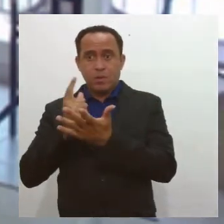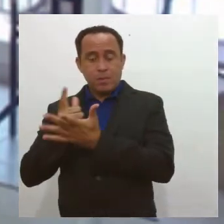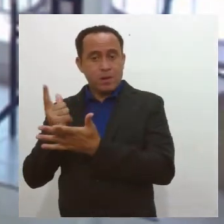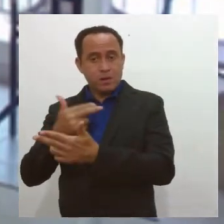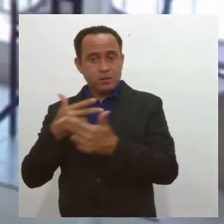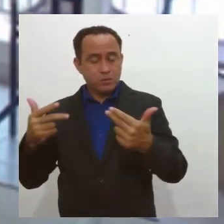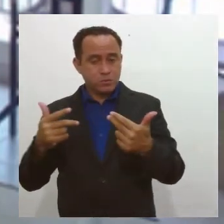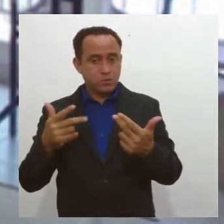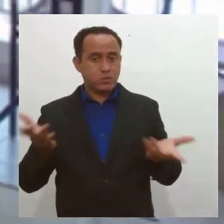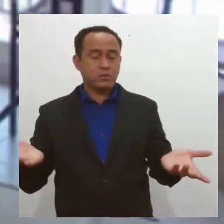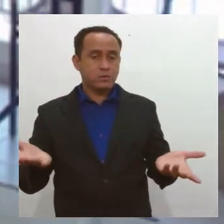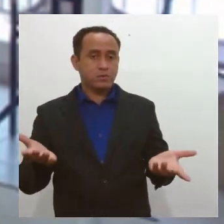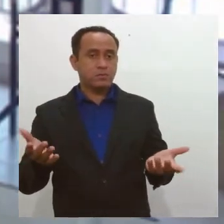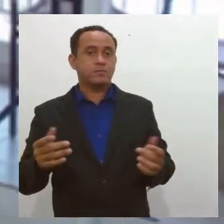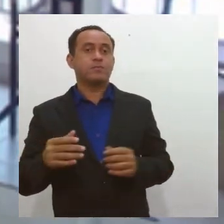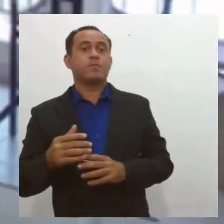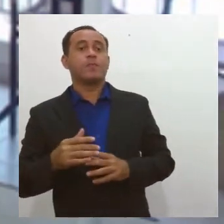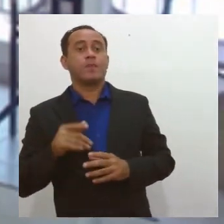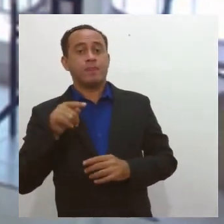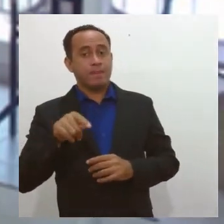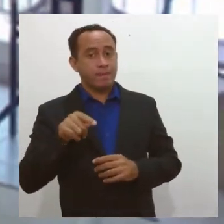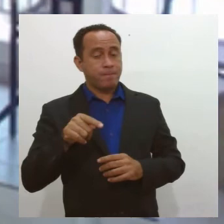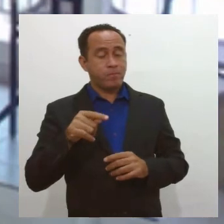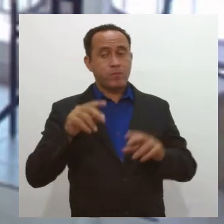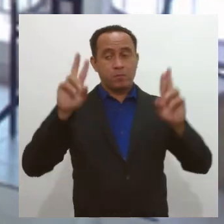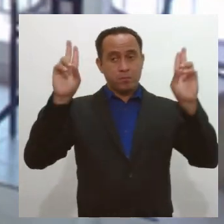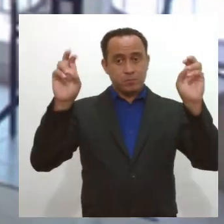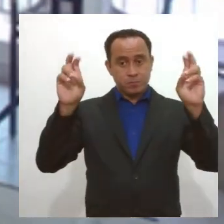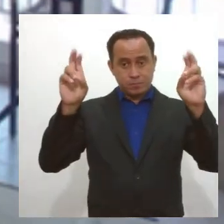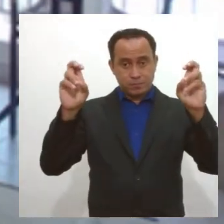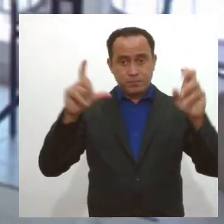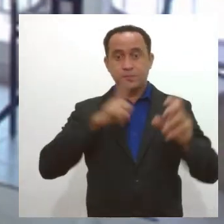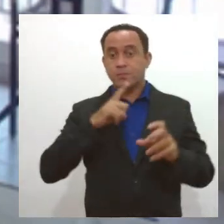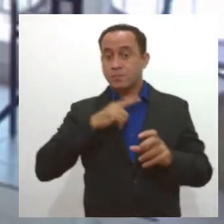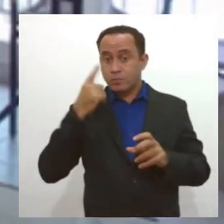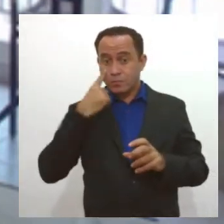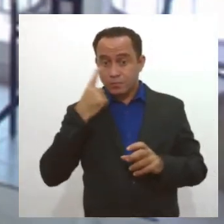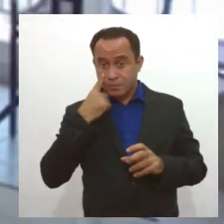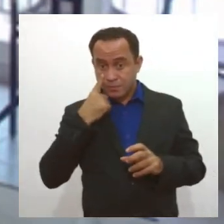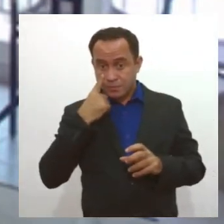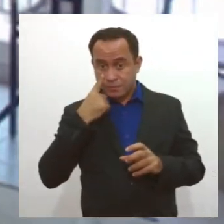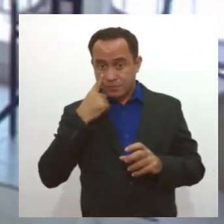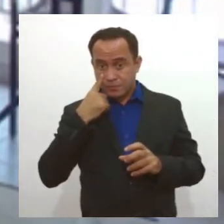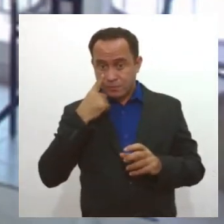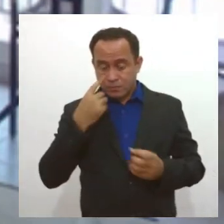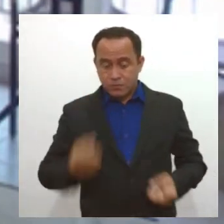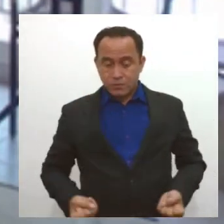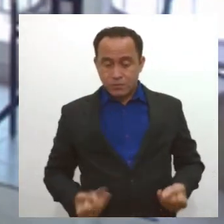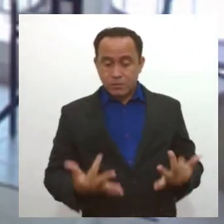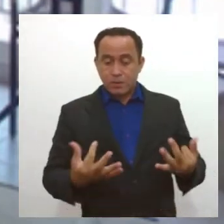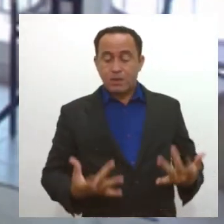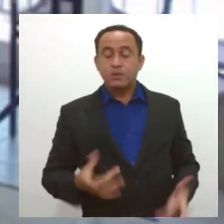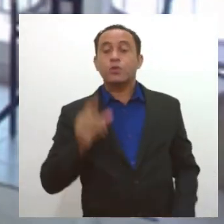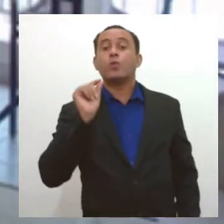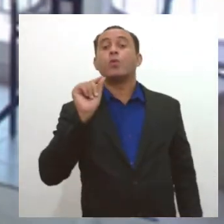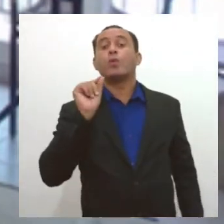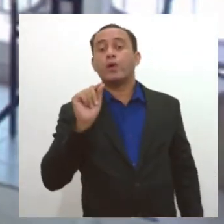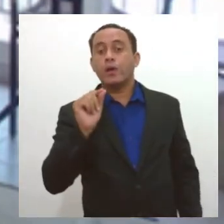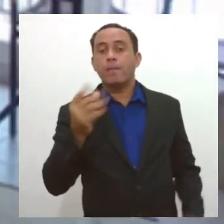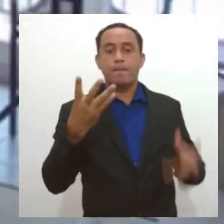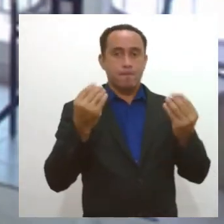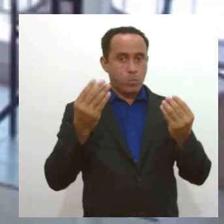em dias. E aqui eu faço um parêntese. Temos que rever o nosso padrão de gastos. Muitos brasileiros